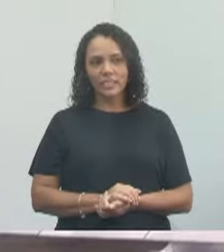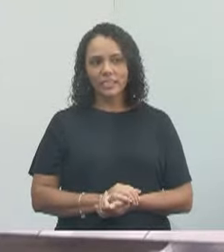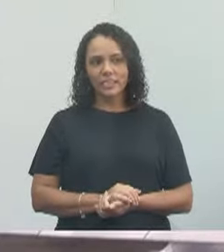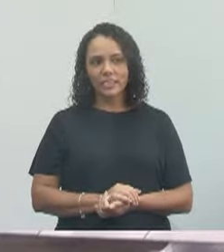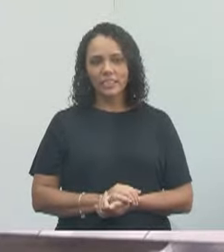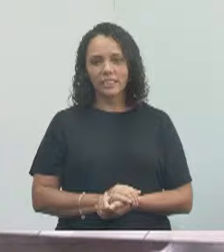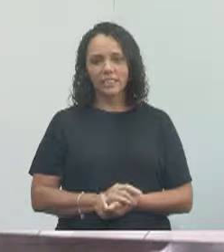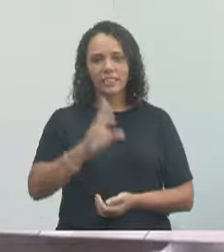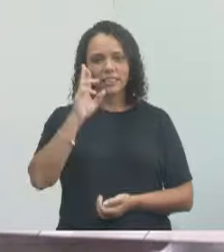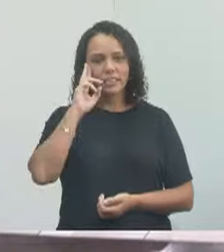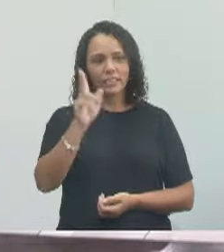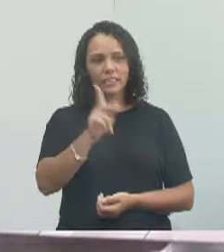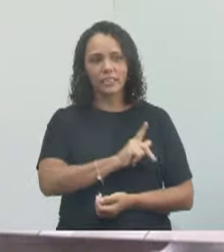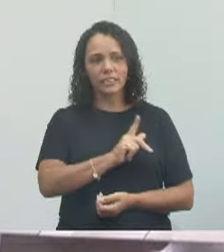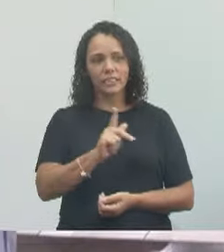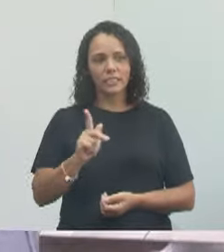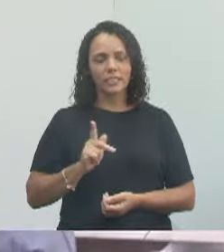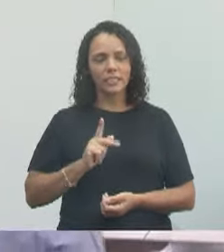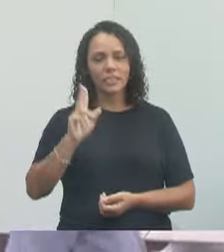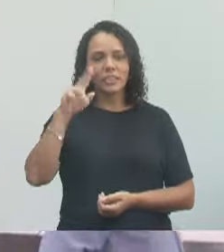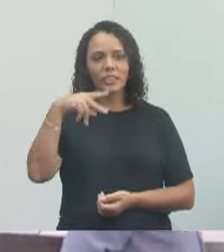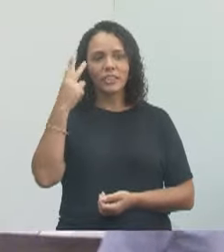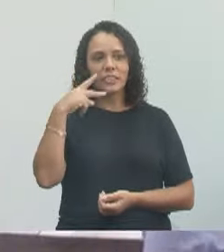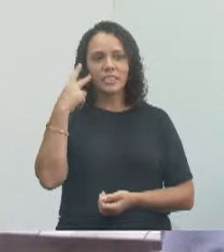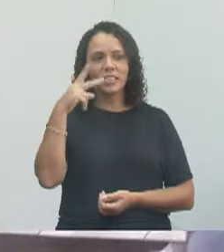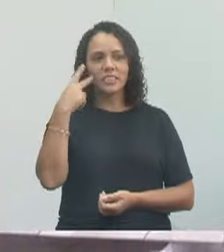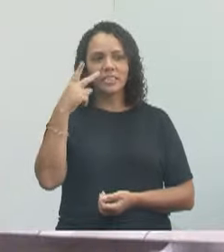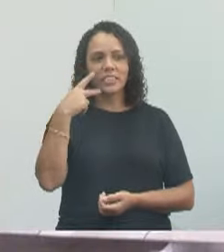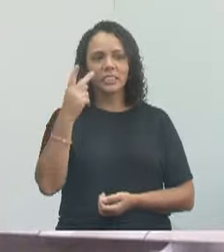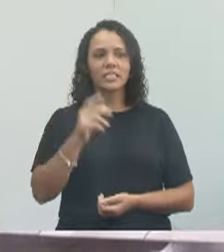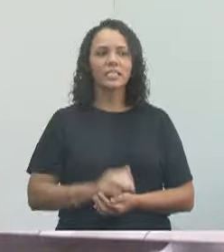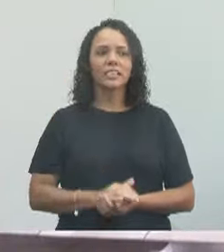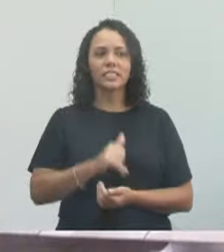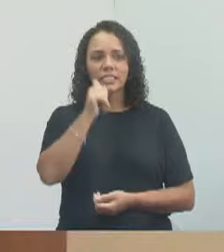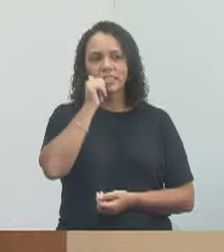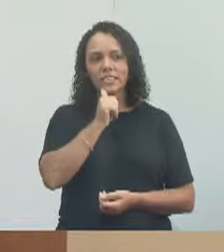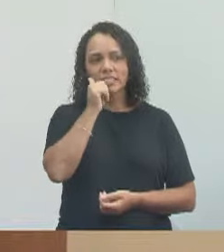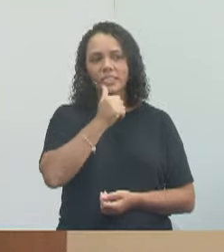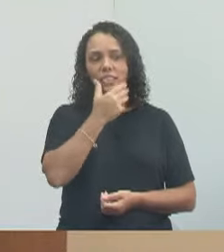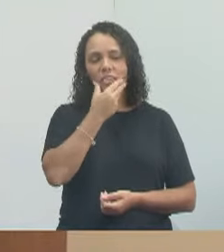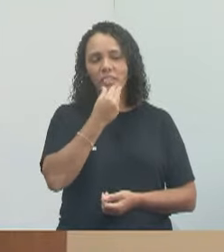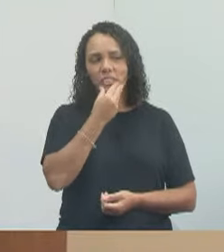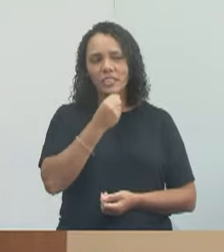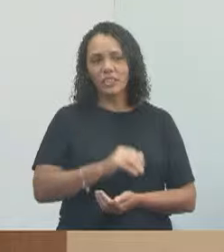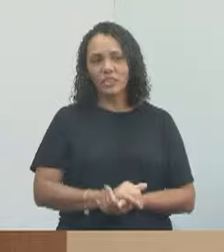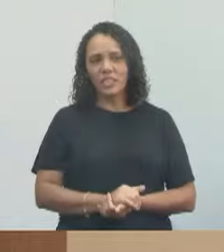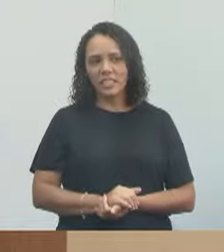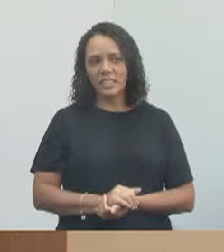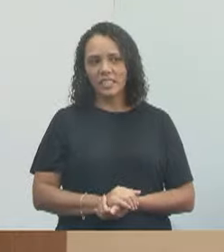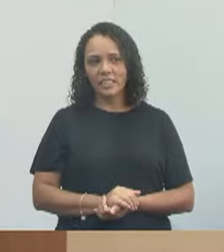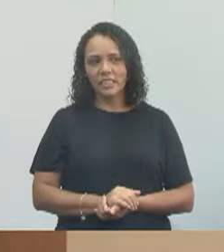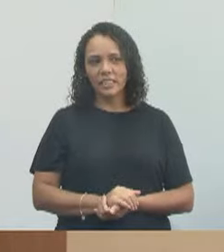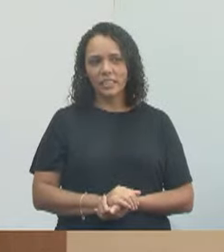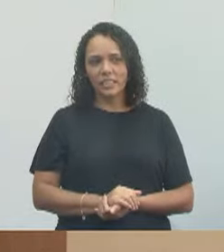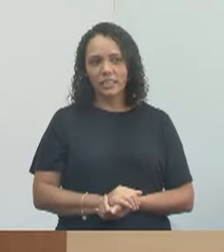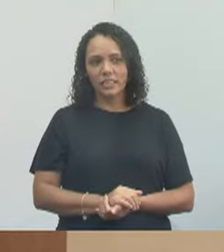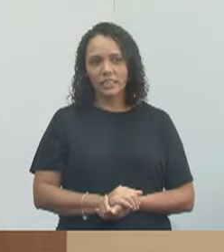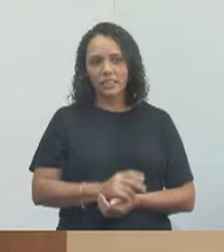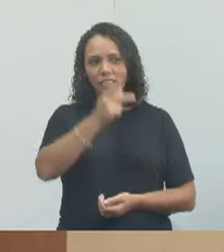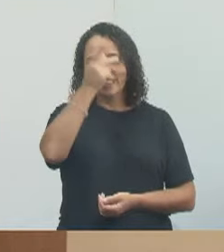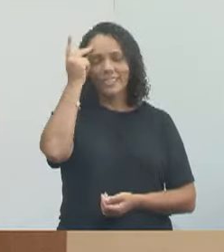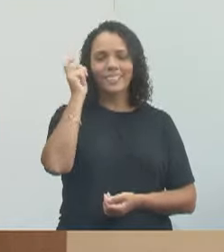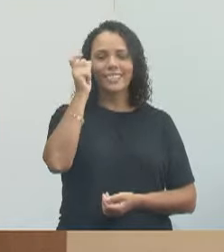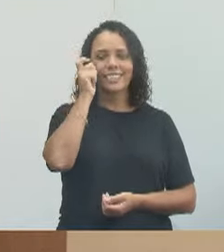Senhor presidente, vereadores, vereadoras, internautas, telespectadores,